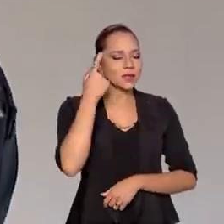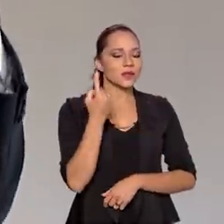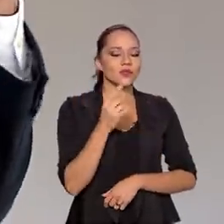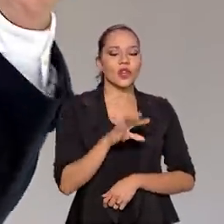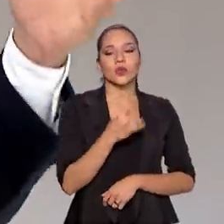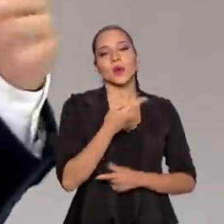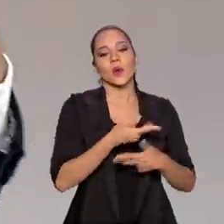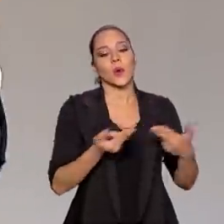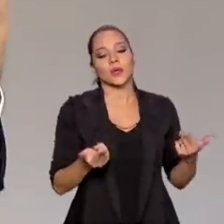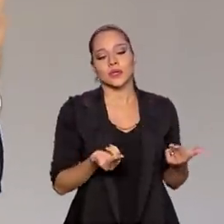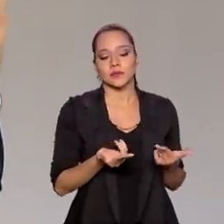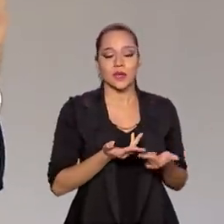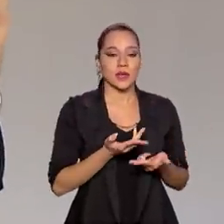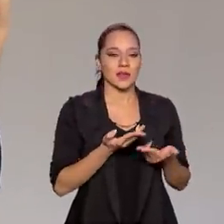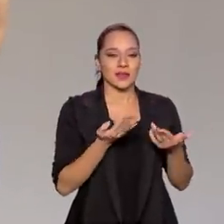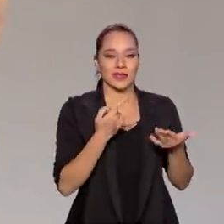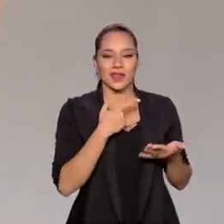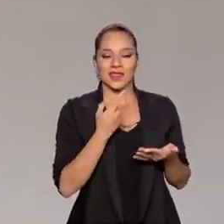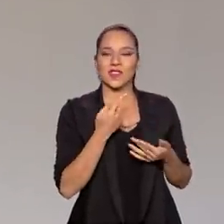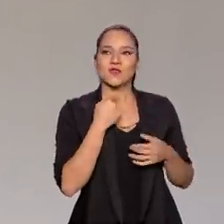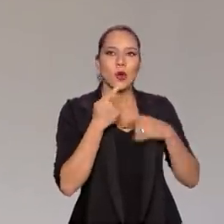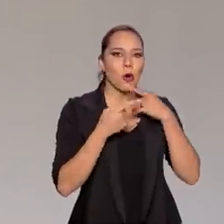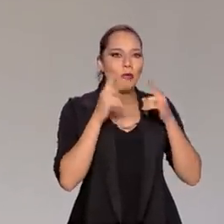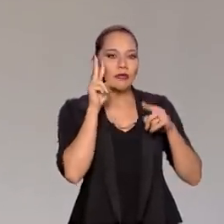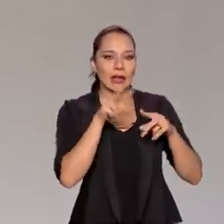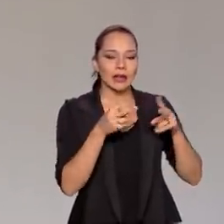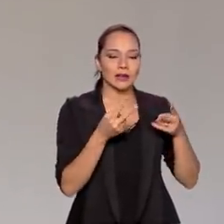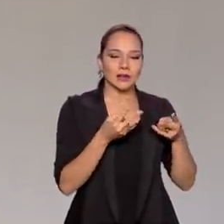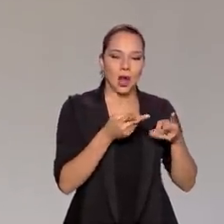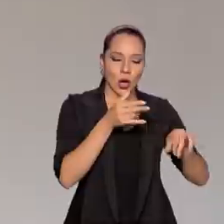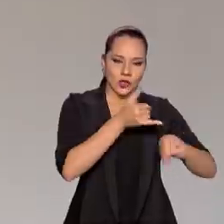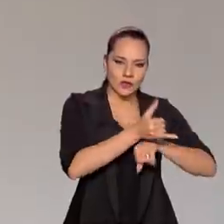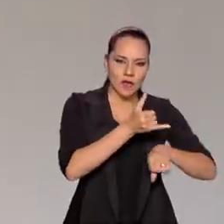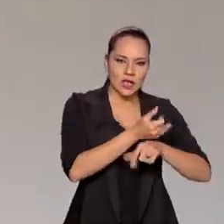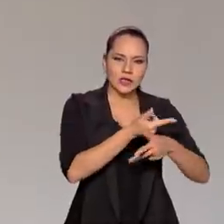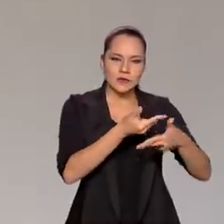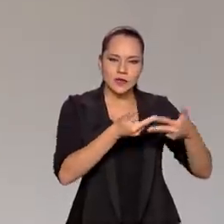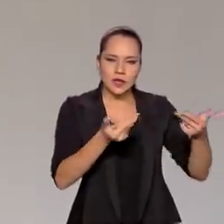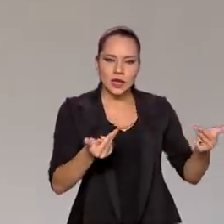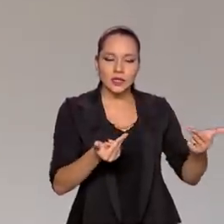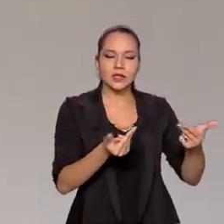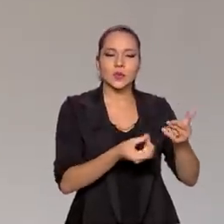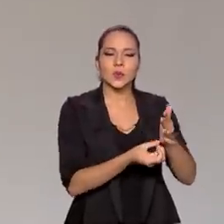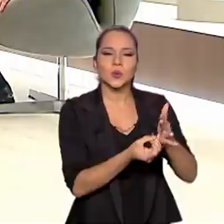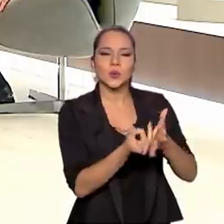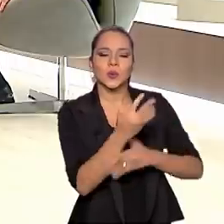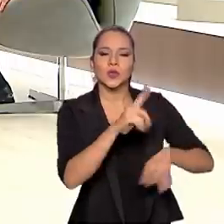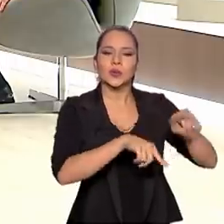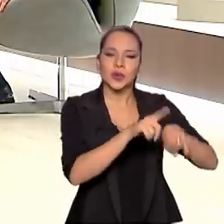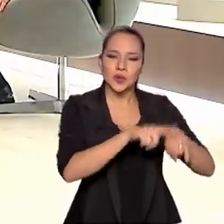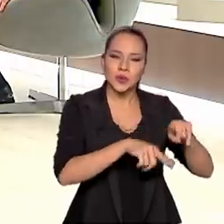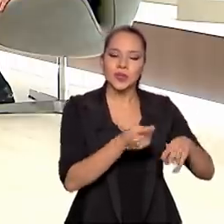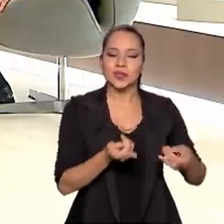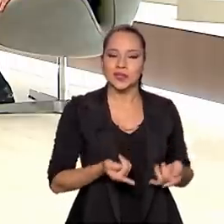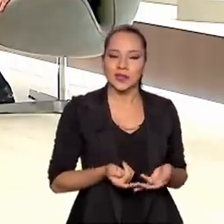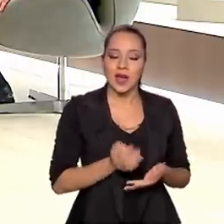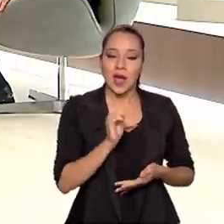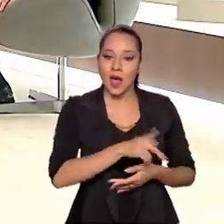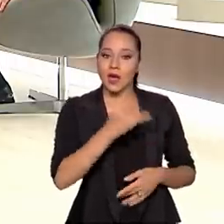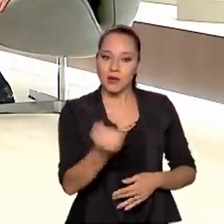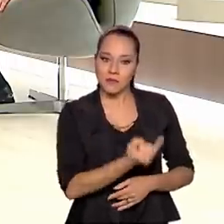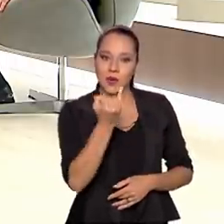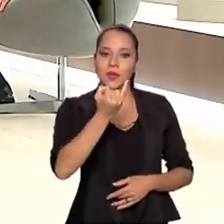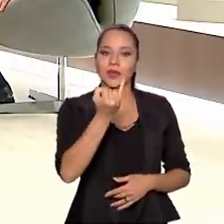coisa que está fora da nossa realidade. Os minérios entram na composição de uma infinidade de produtos, ou seja, eles são